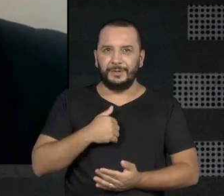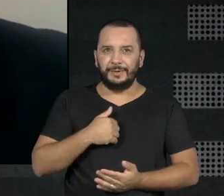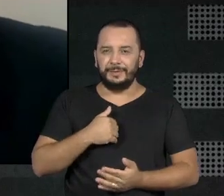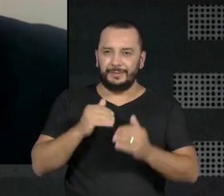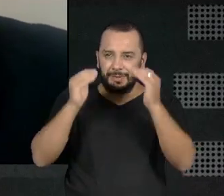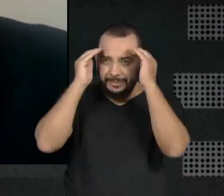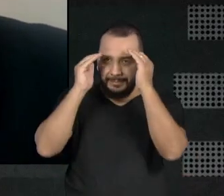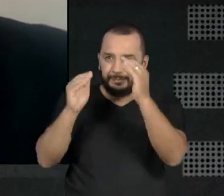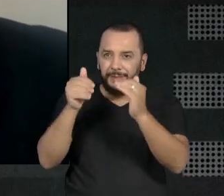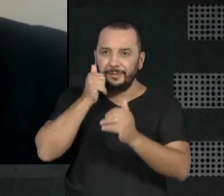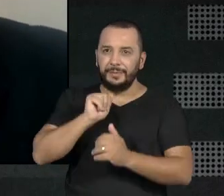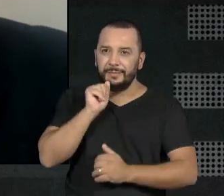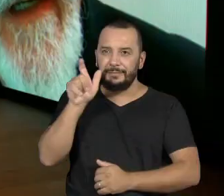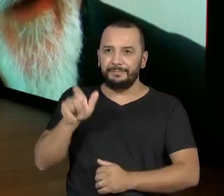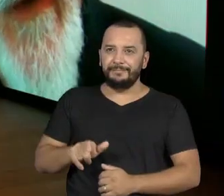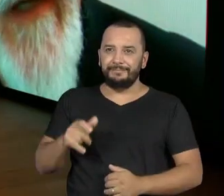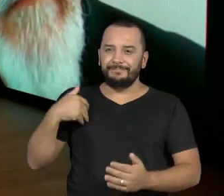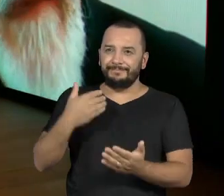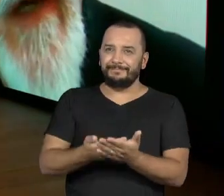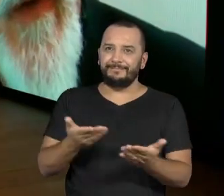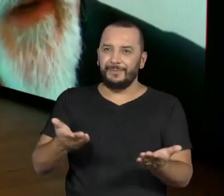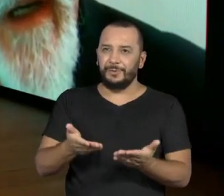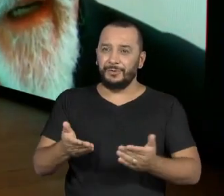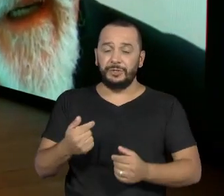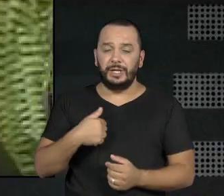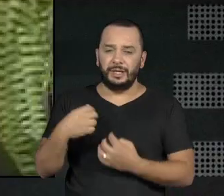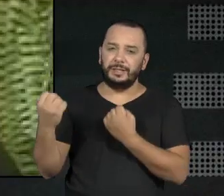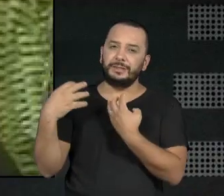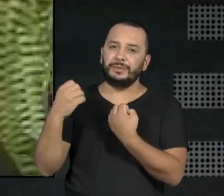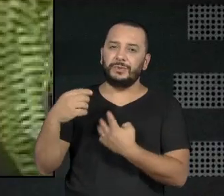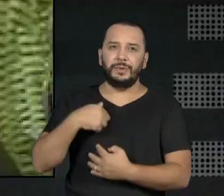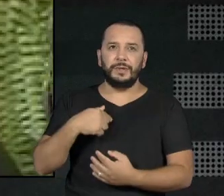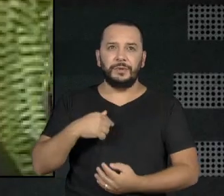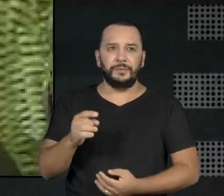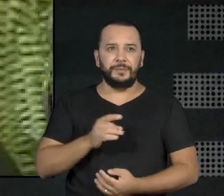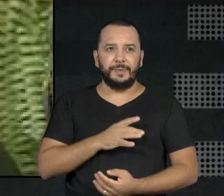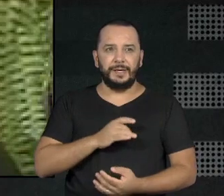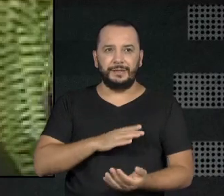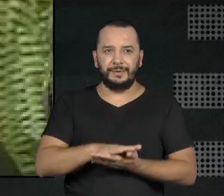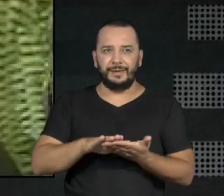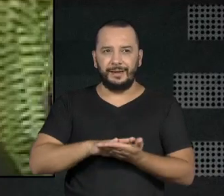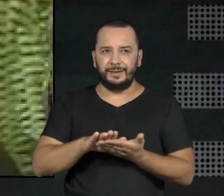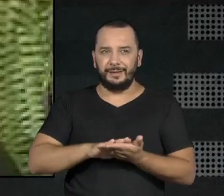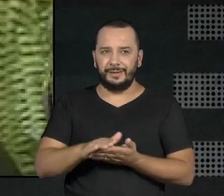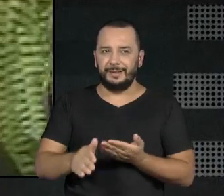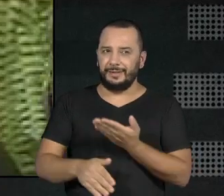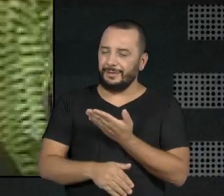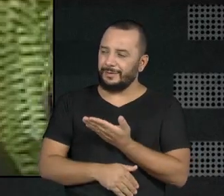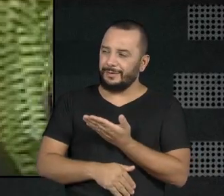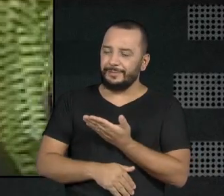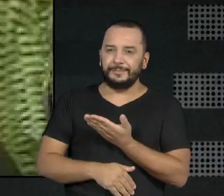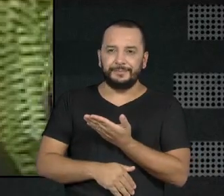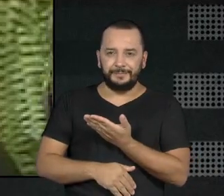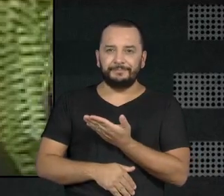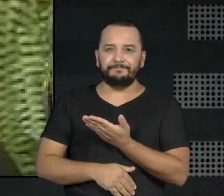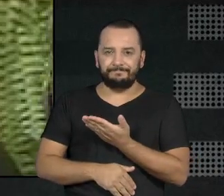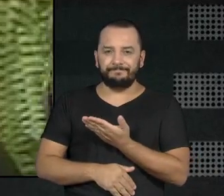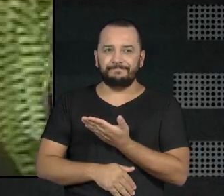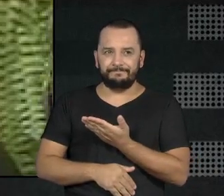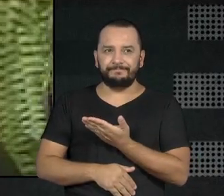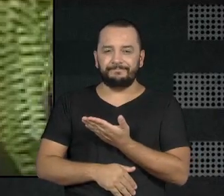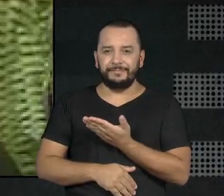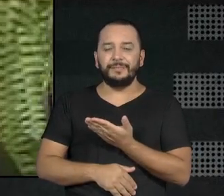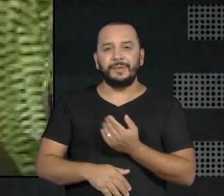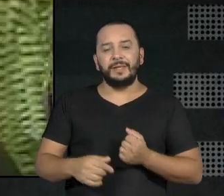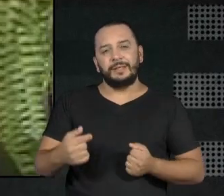ela me ensinou uma coisa muito importante que foi não ter medo da vida. da vida, claro que é um ensinamento bom de ouvir,